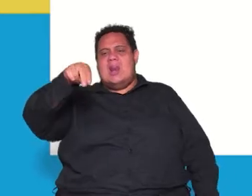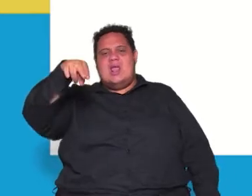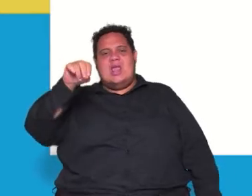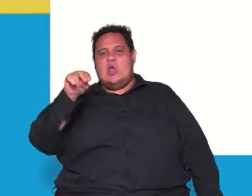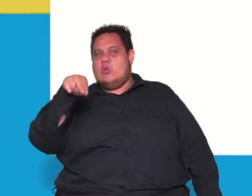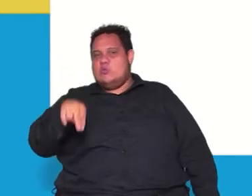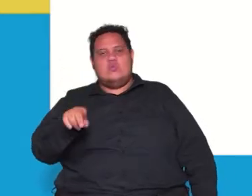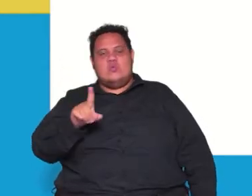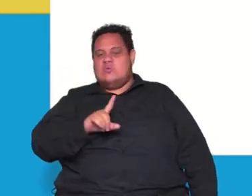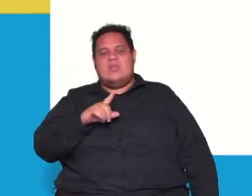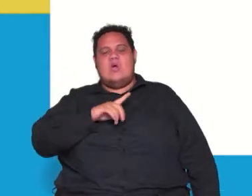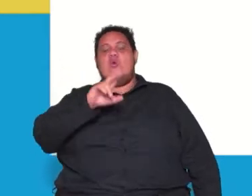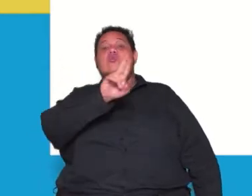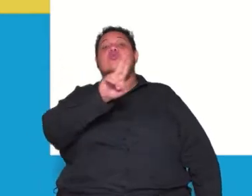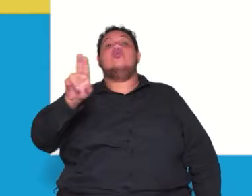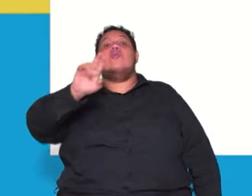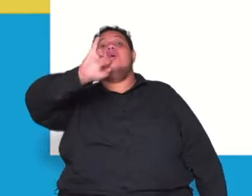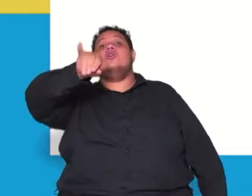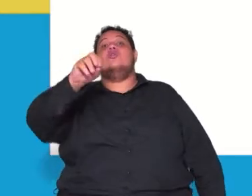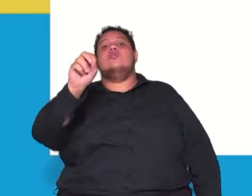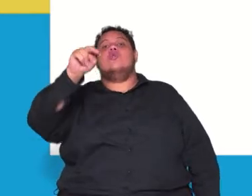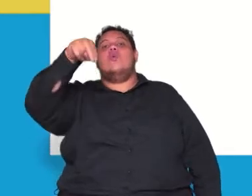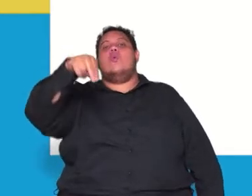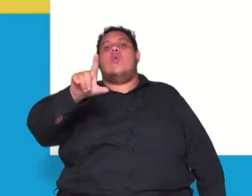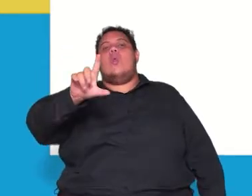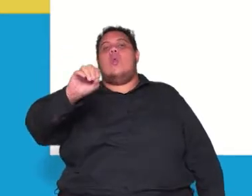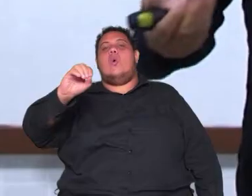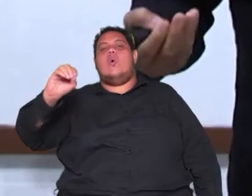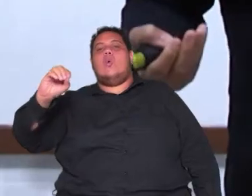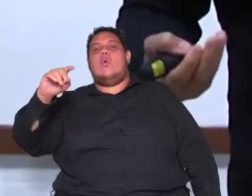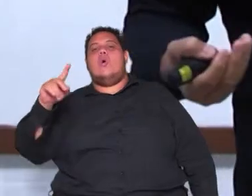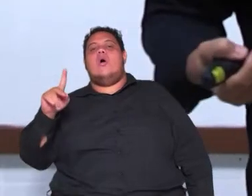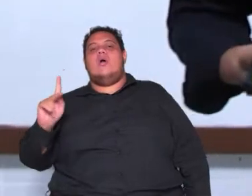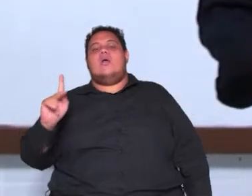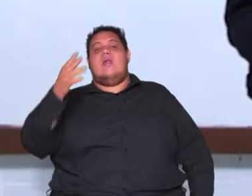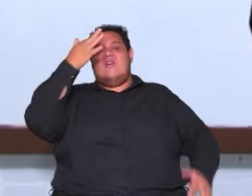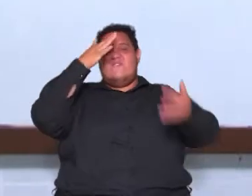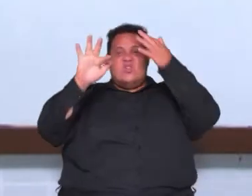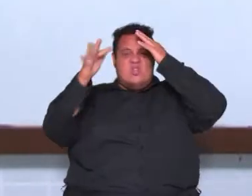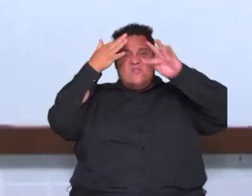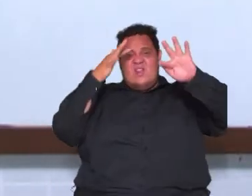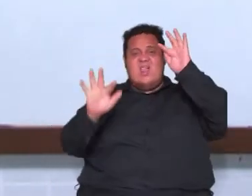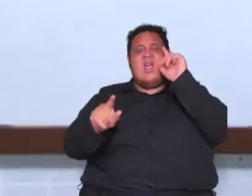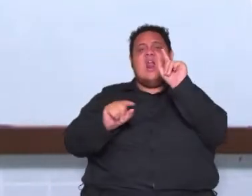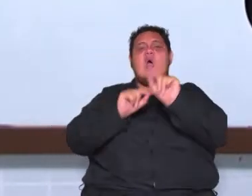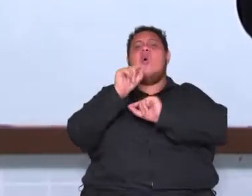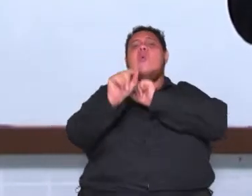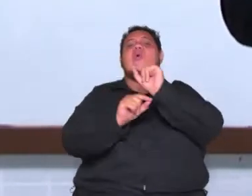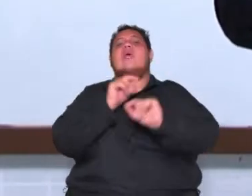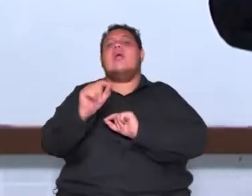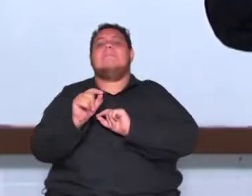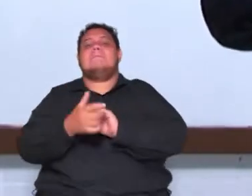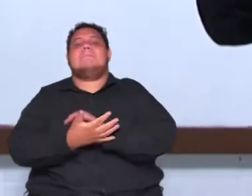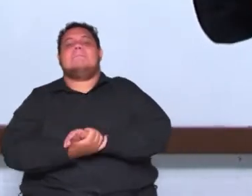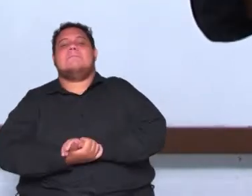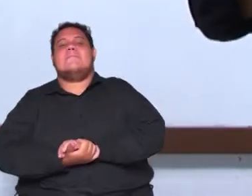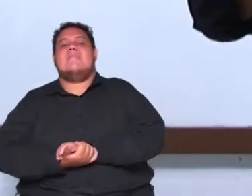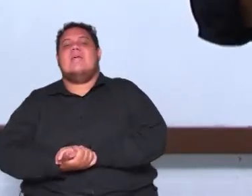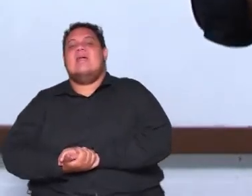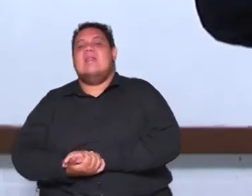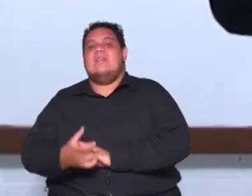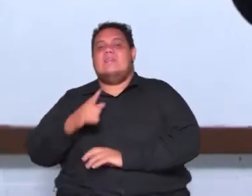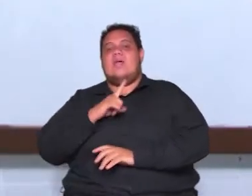é John Locke para algumas correntes filosóficas ele é é